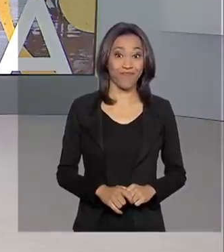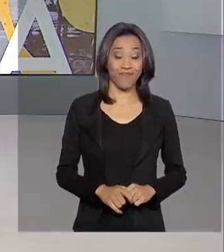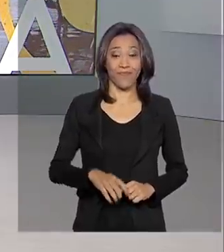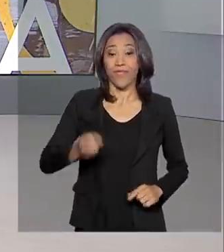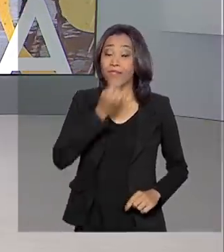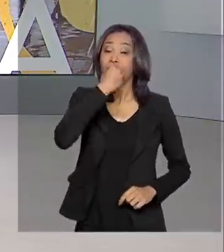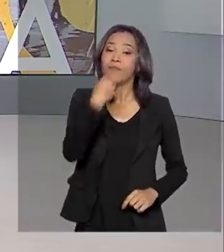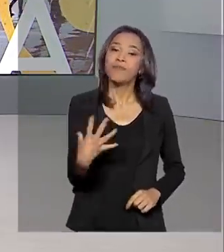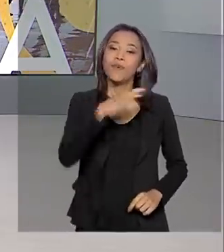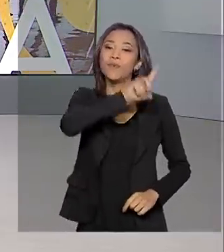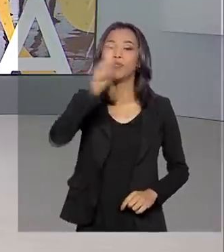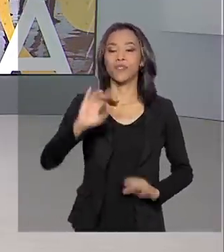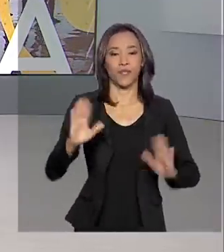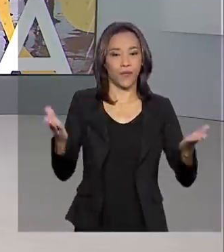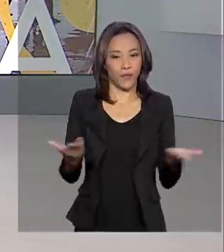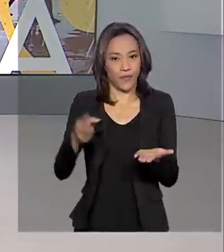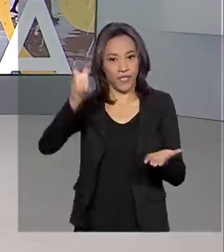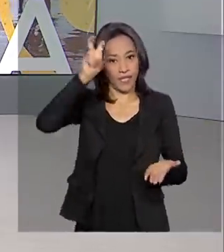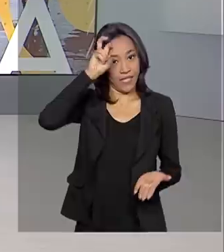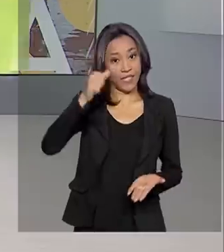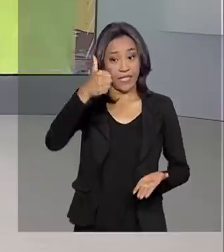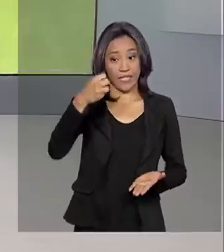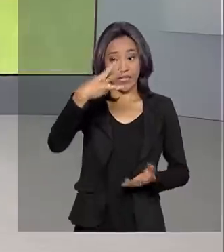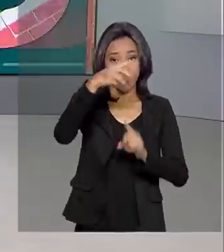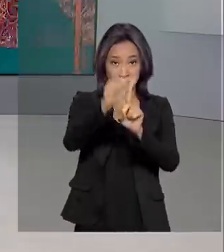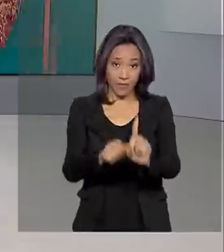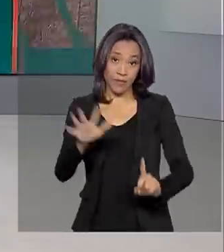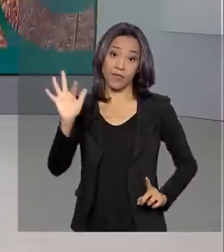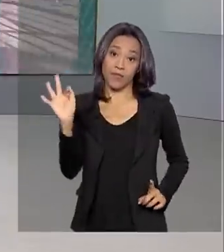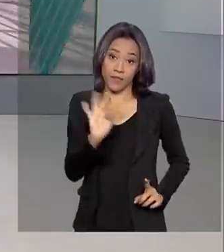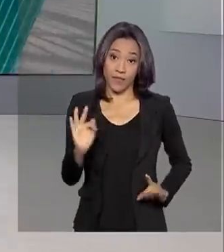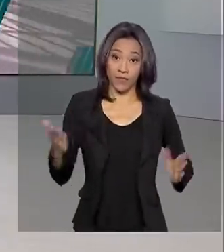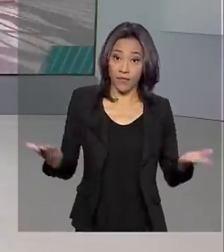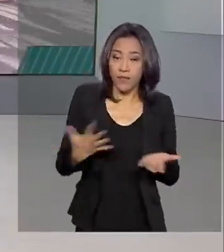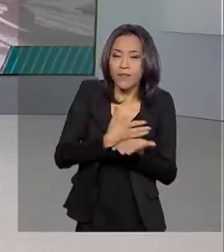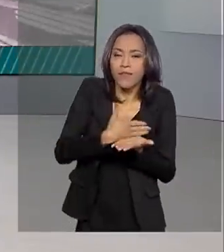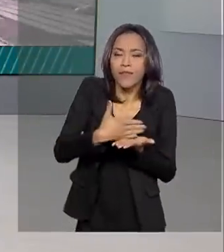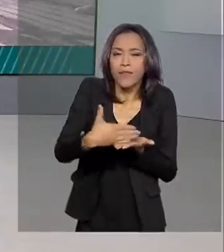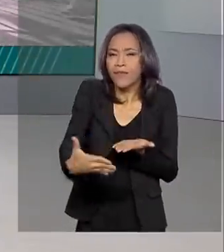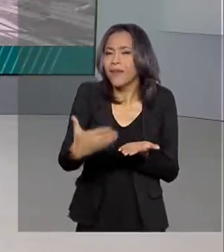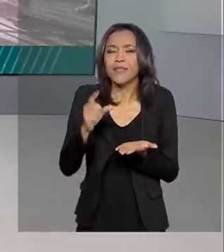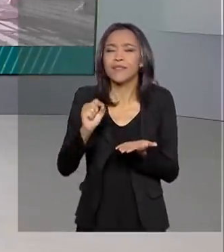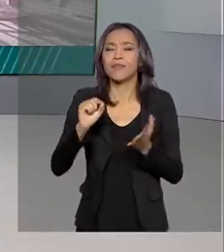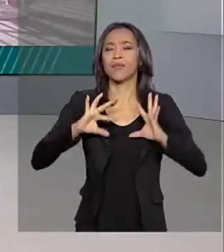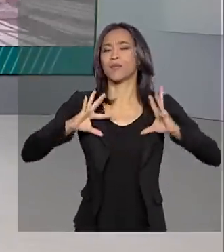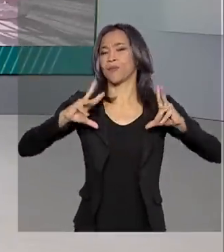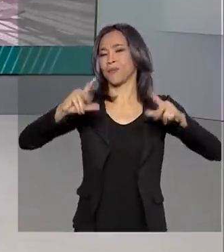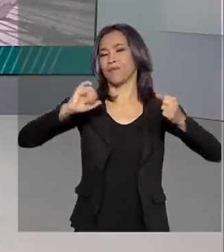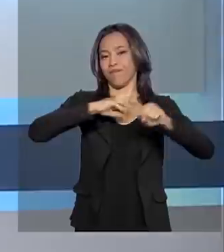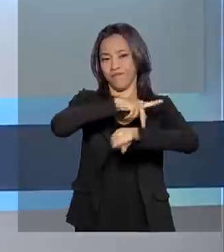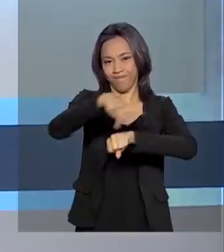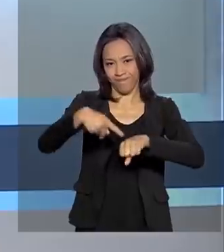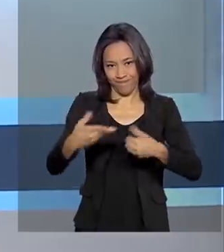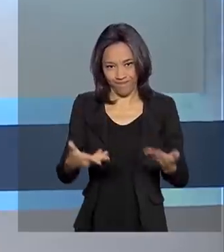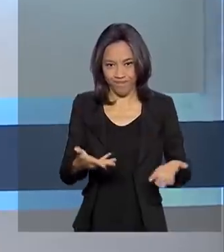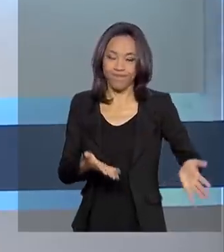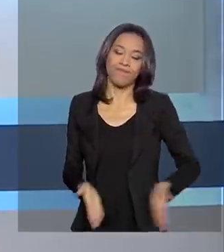Bom dia, hoje é quinta-feira, 13 de fevereiro. Começa agora o Brasil em dia para todo o país.